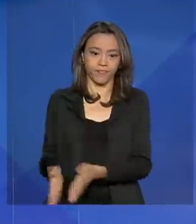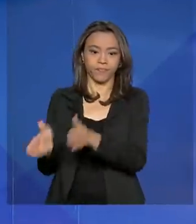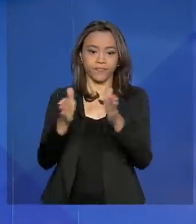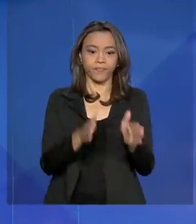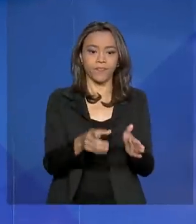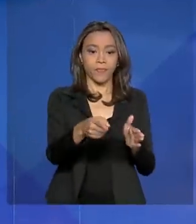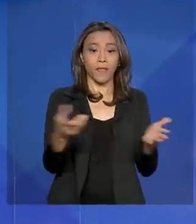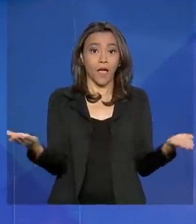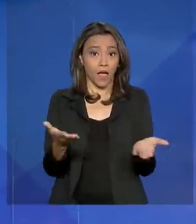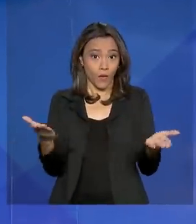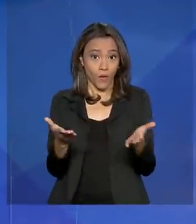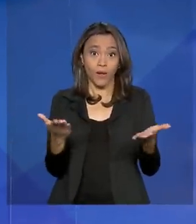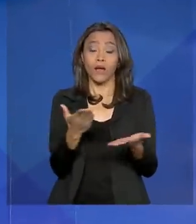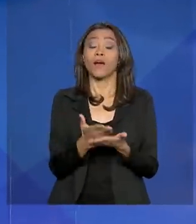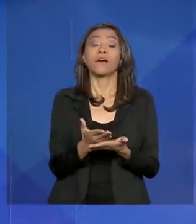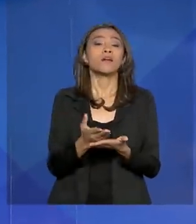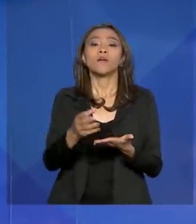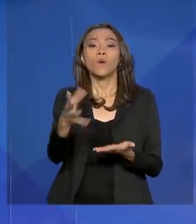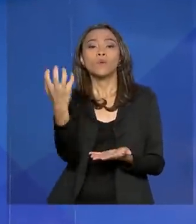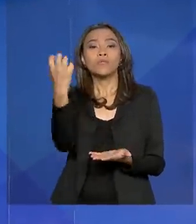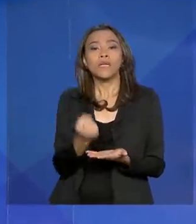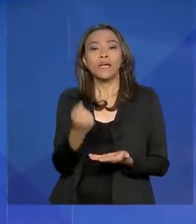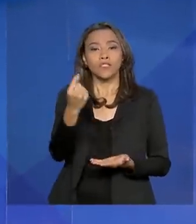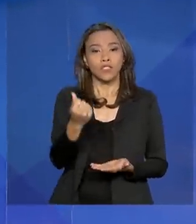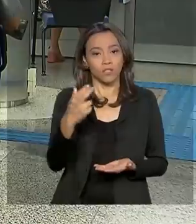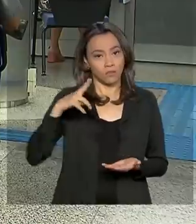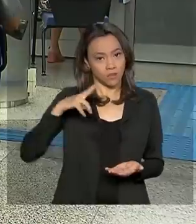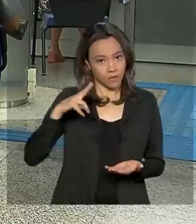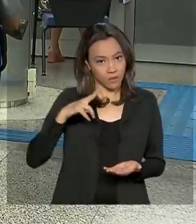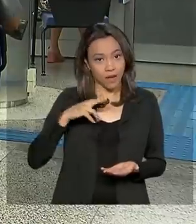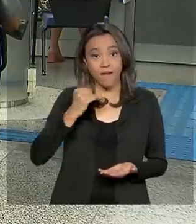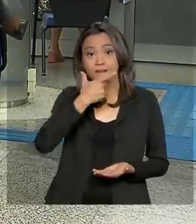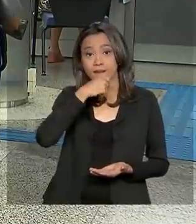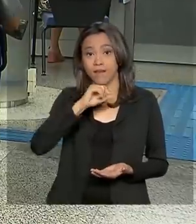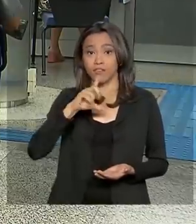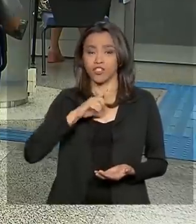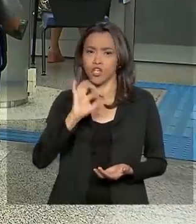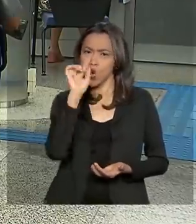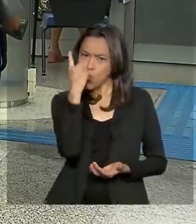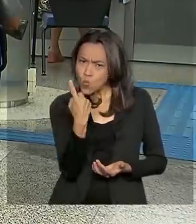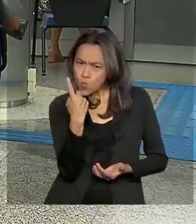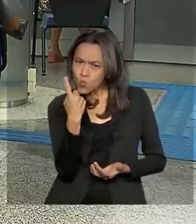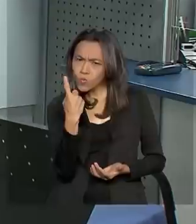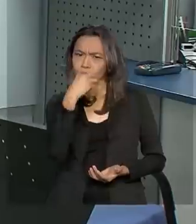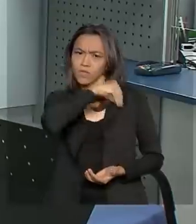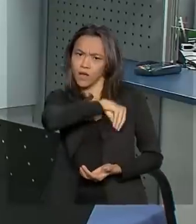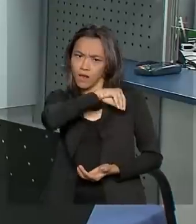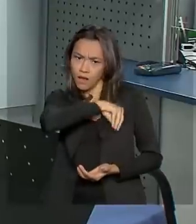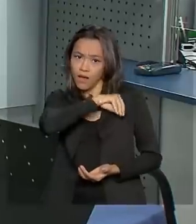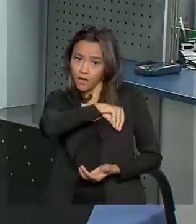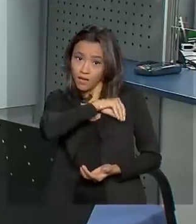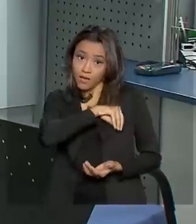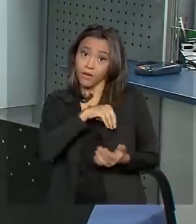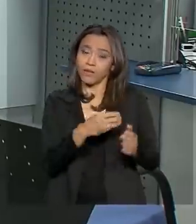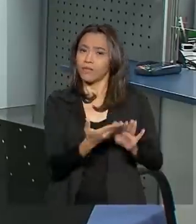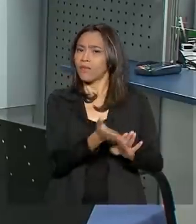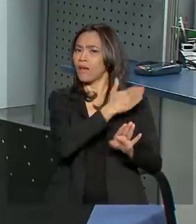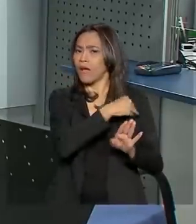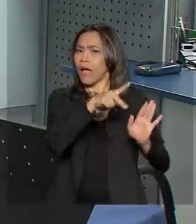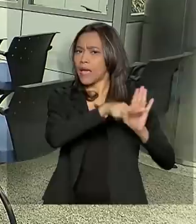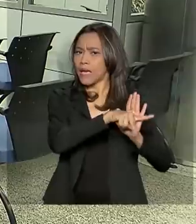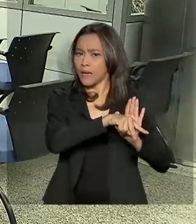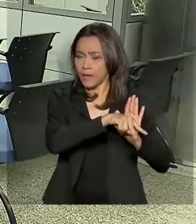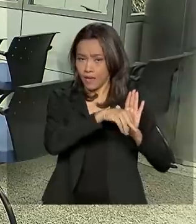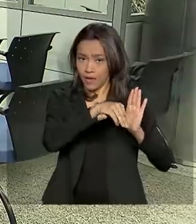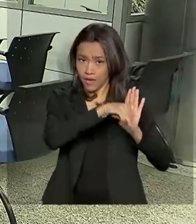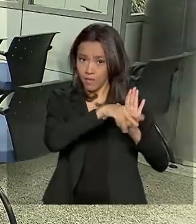ampliação do saque das contas individuais do FGTS, quem tinha até um salário mínimo no fundo quando a medida provisórica autorizou a